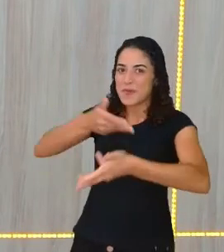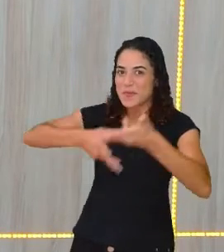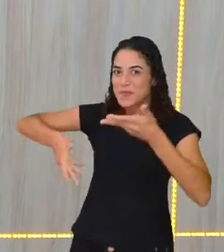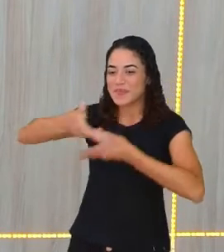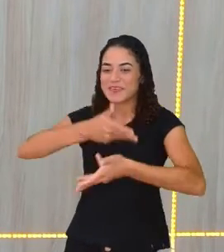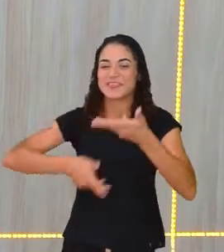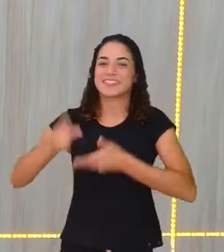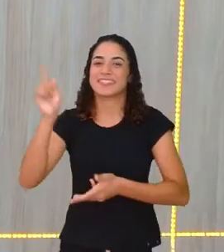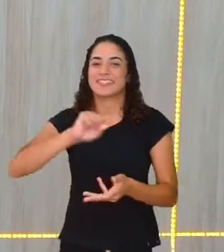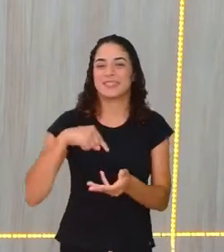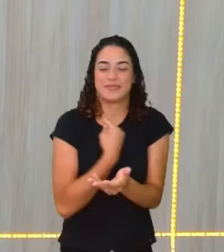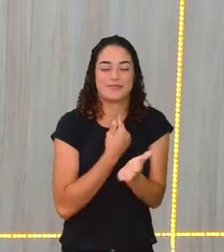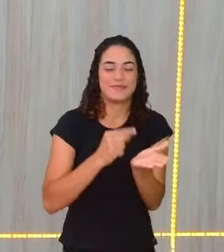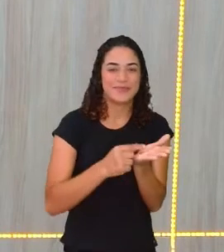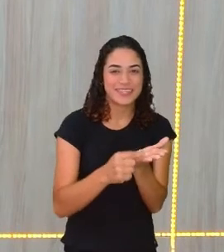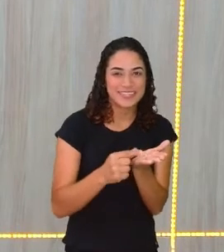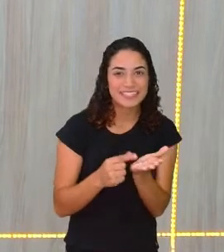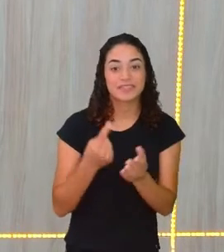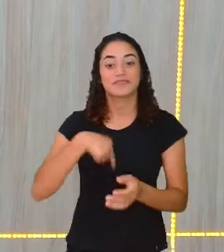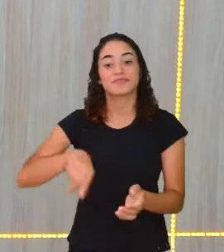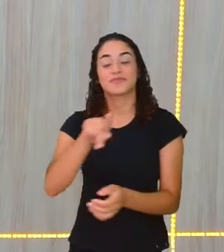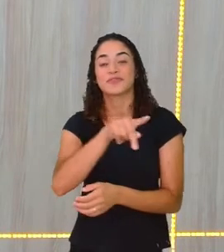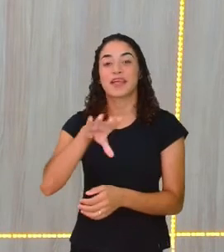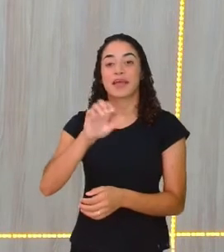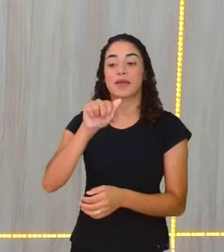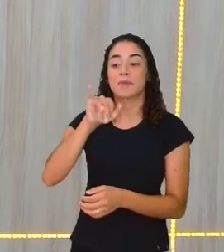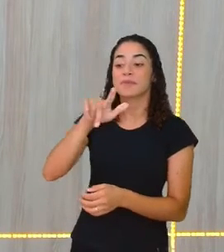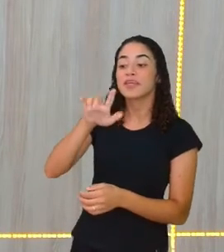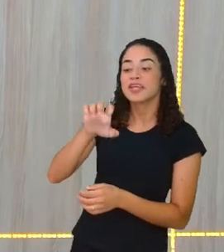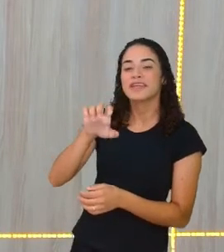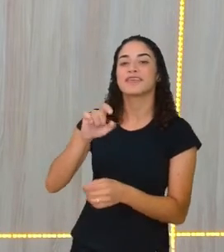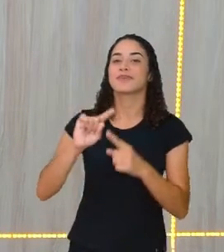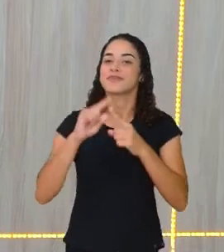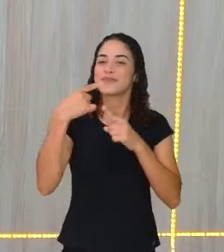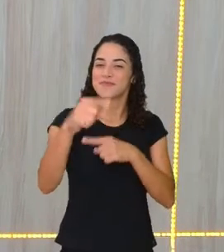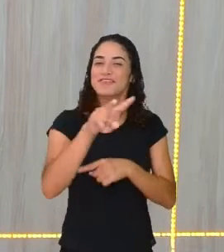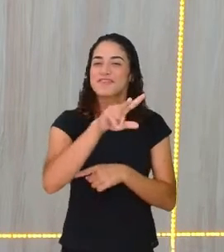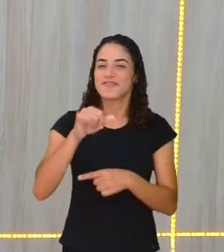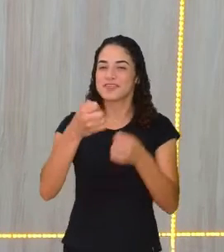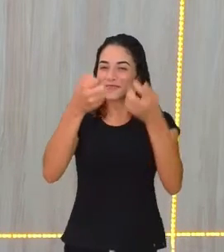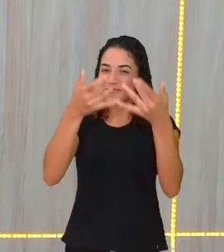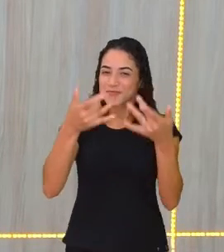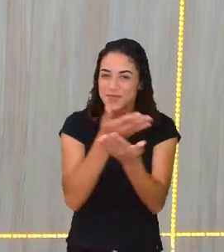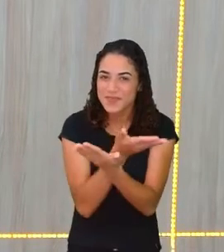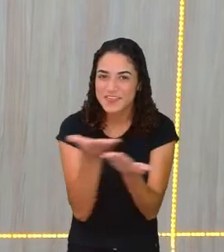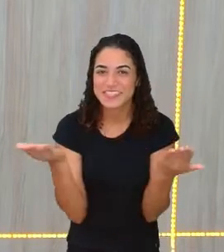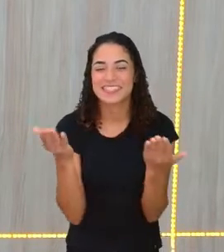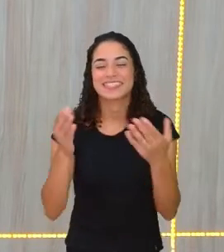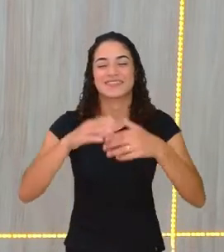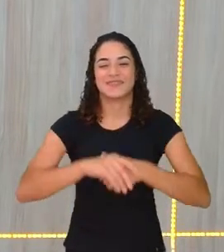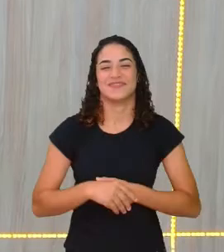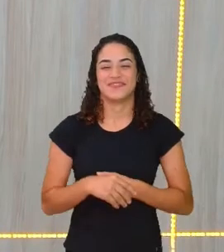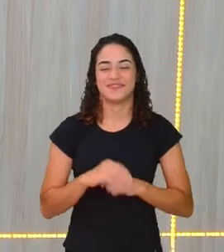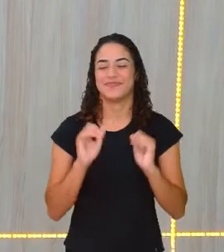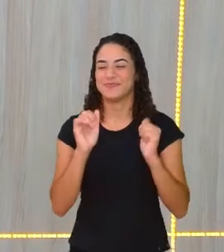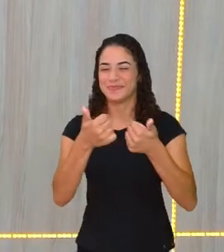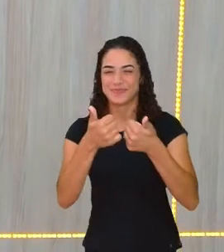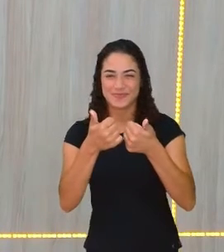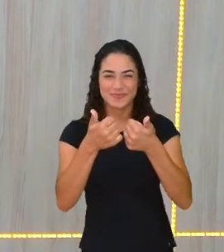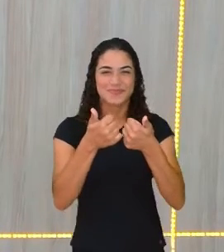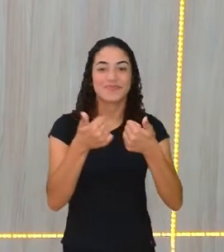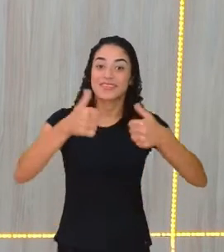aplicativo, a professora Camille Borba, que daqui a pouco vai falar com vocês, tá bom?